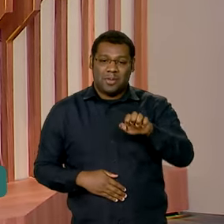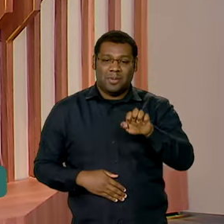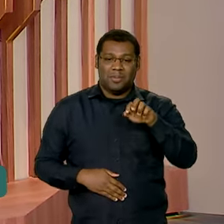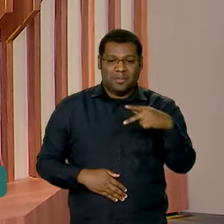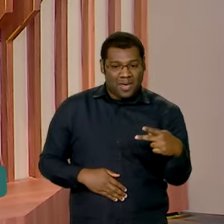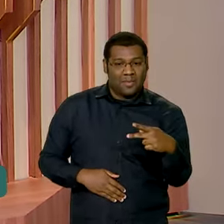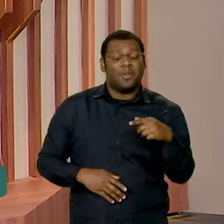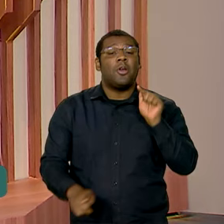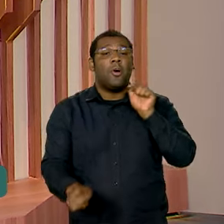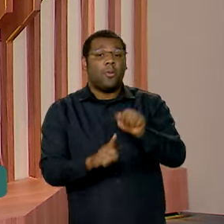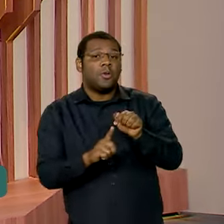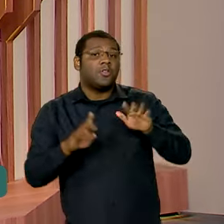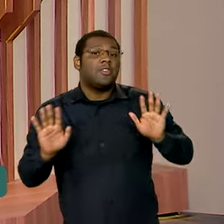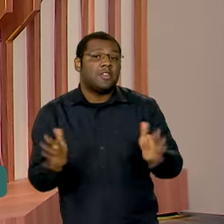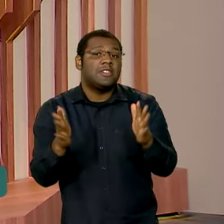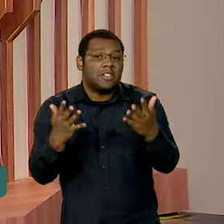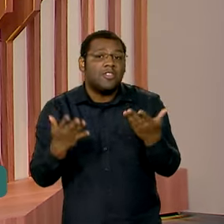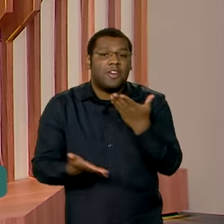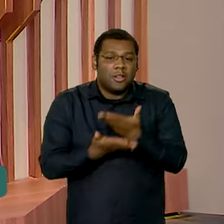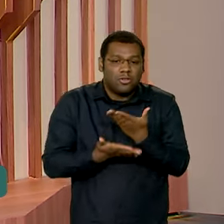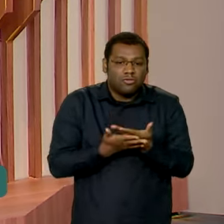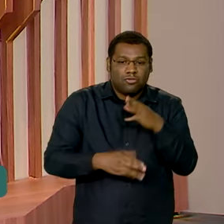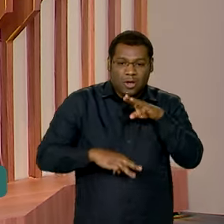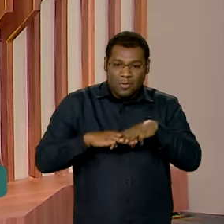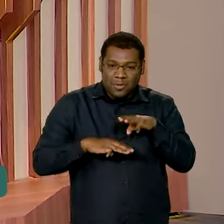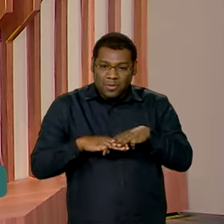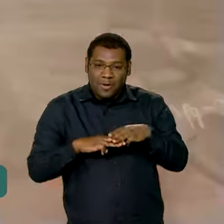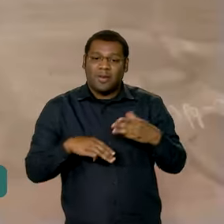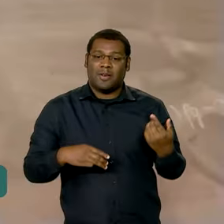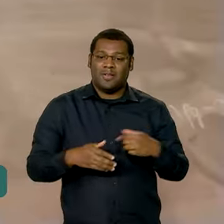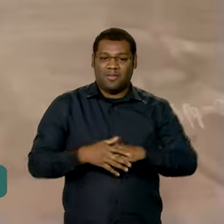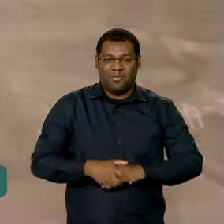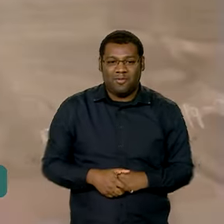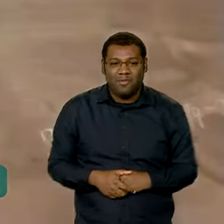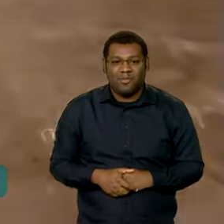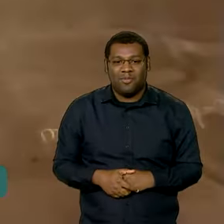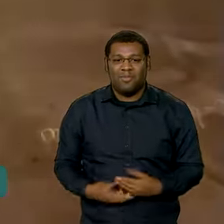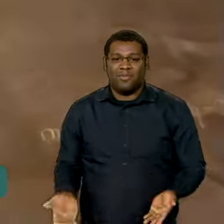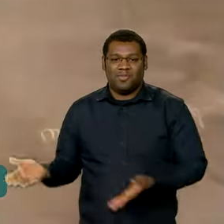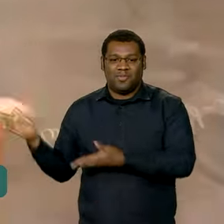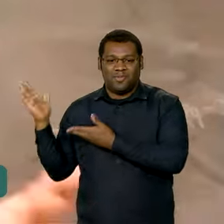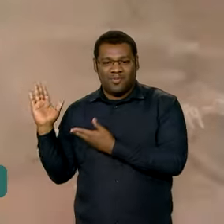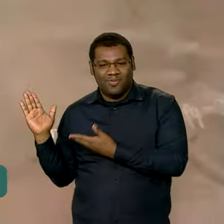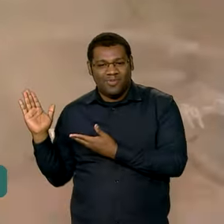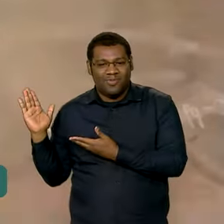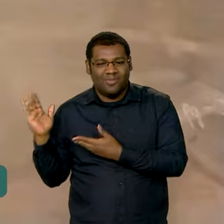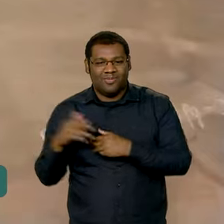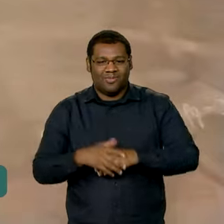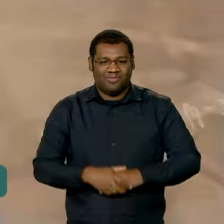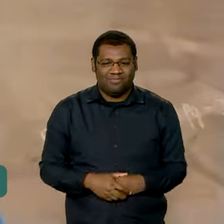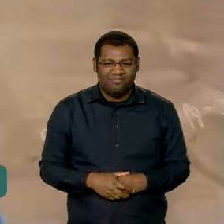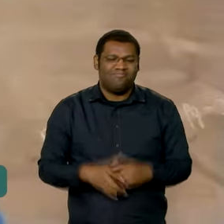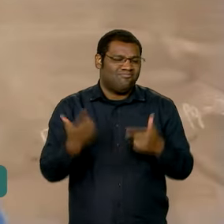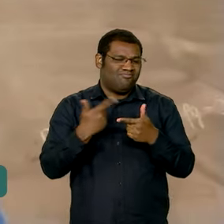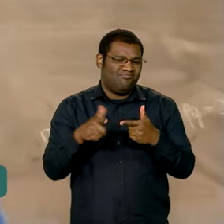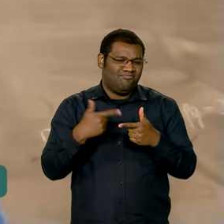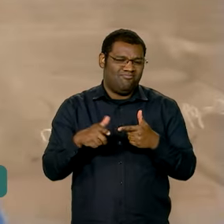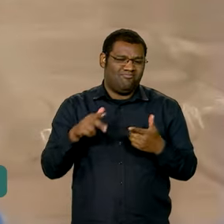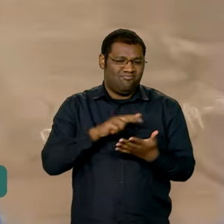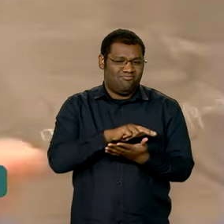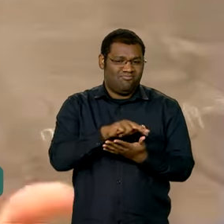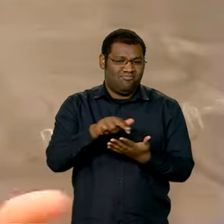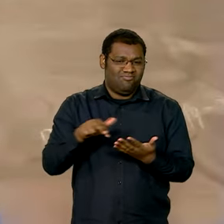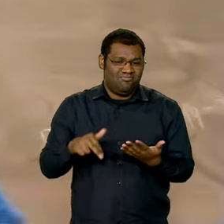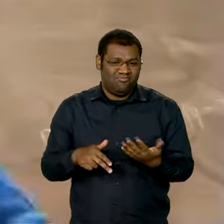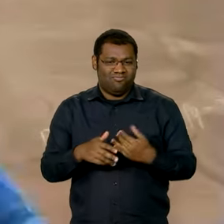estimular o estudo da matemática e revelar talentos. Uma vida cheia de problemas. Esse é o